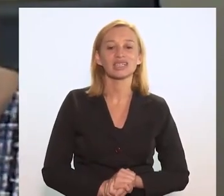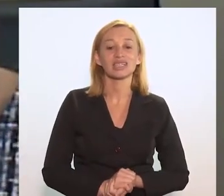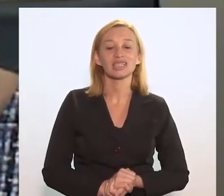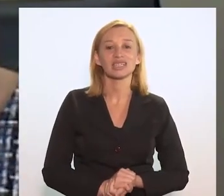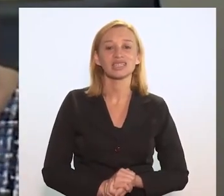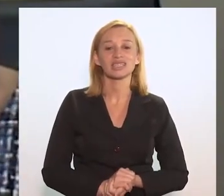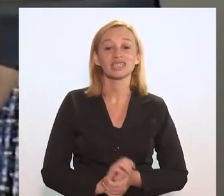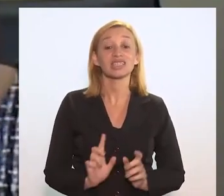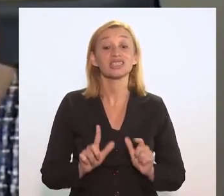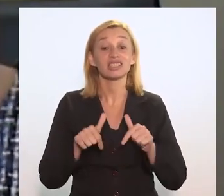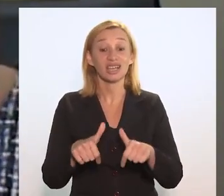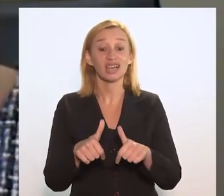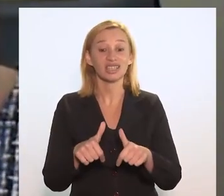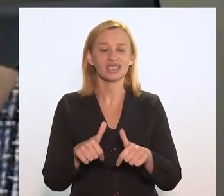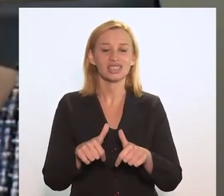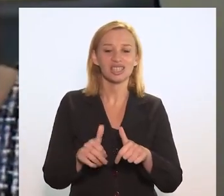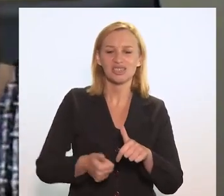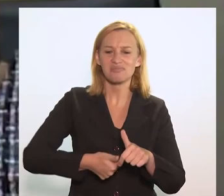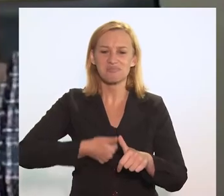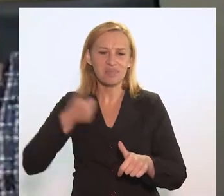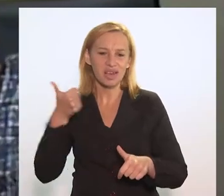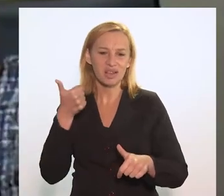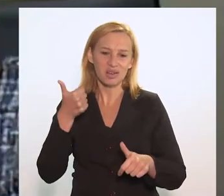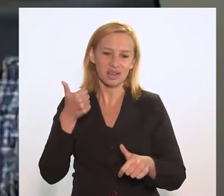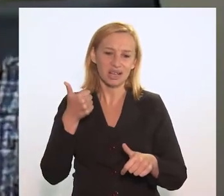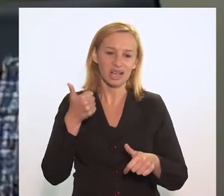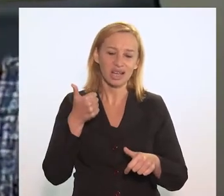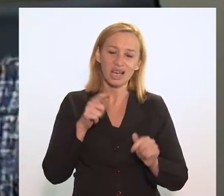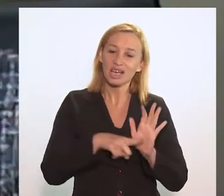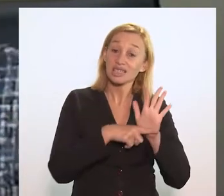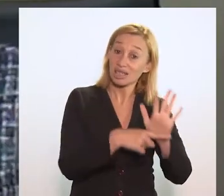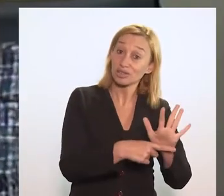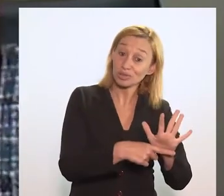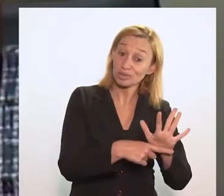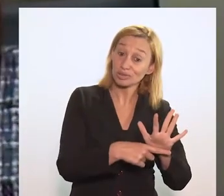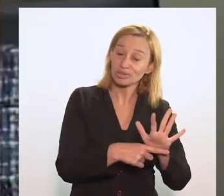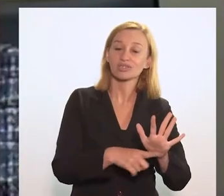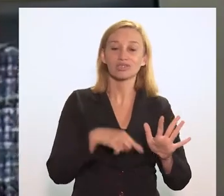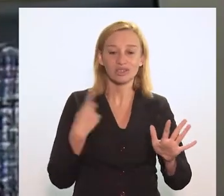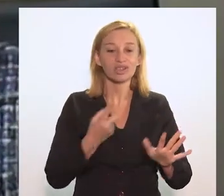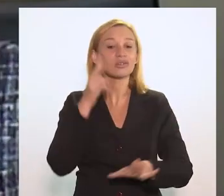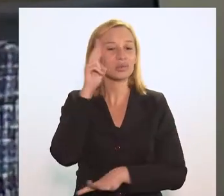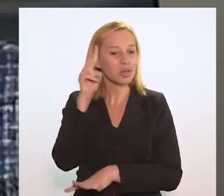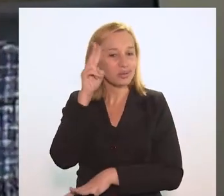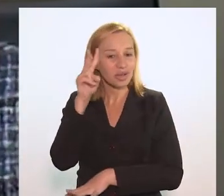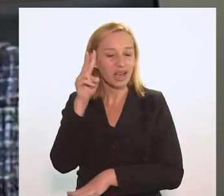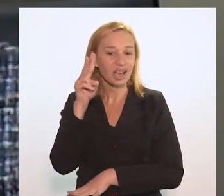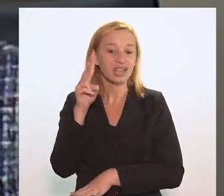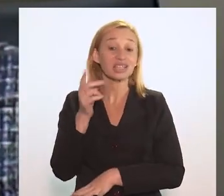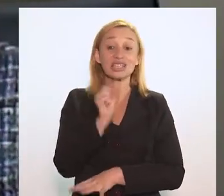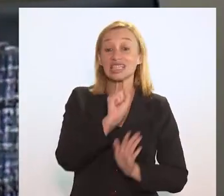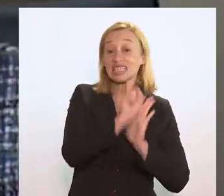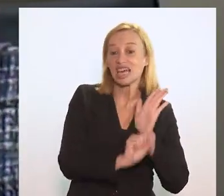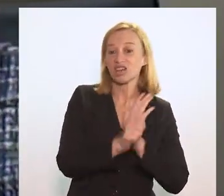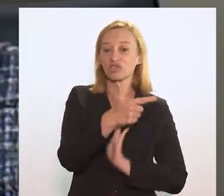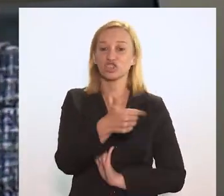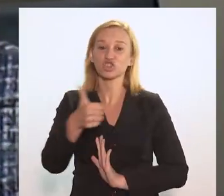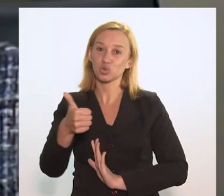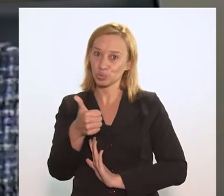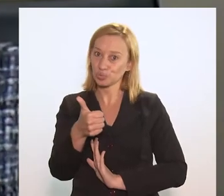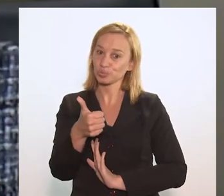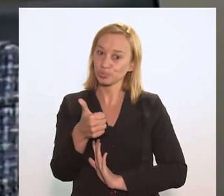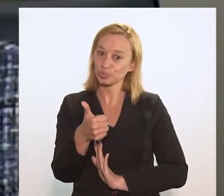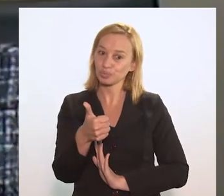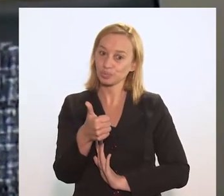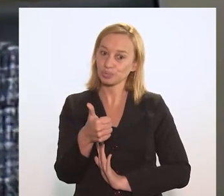de projetar e de estruturar esse atendimento. E vamos nos lembrar que estamos no século